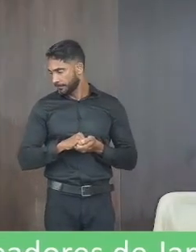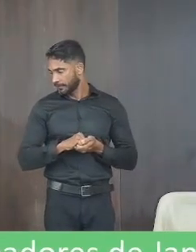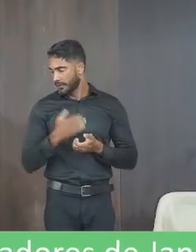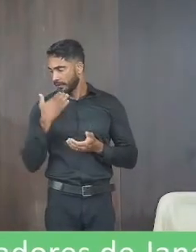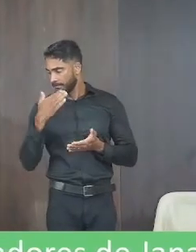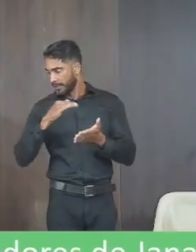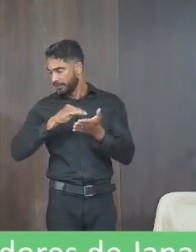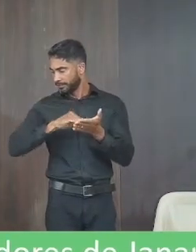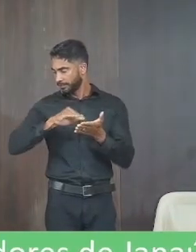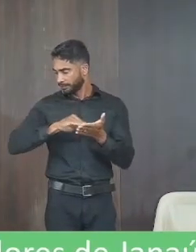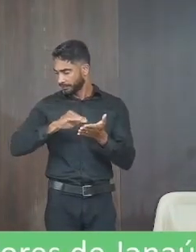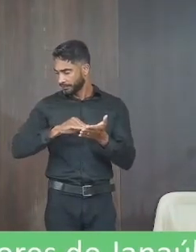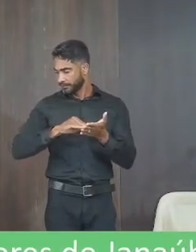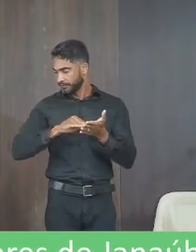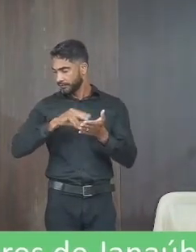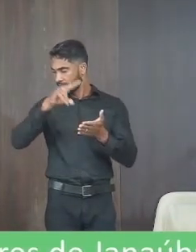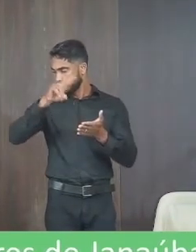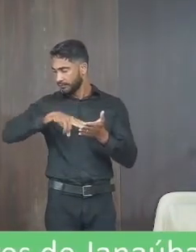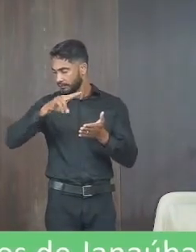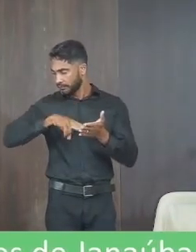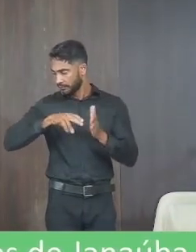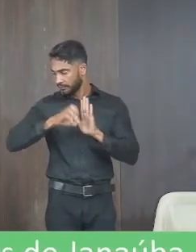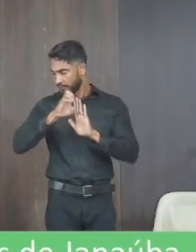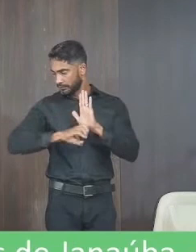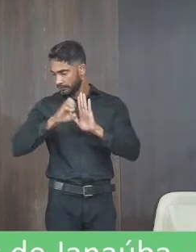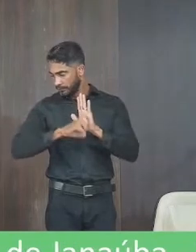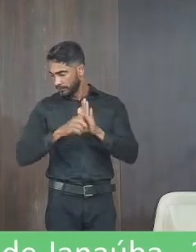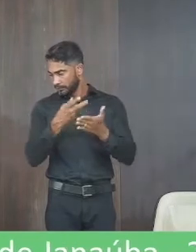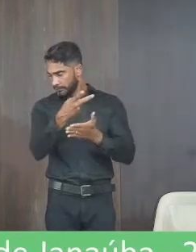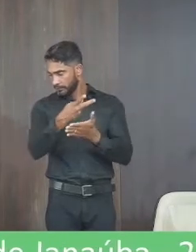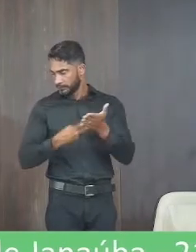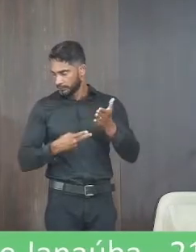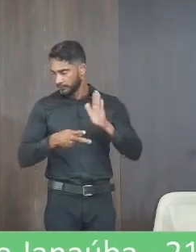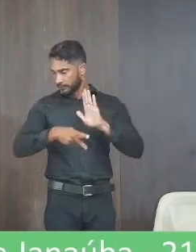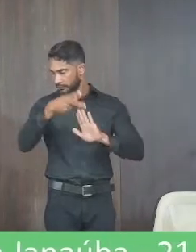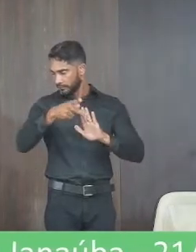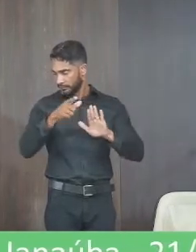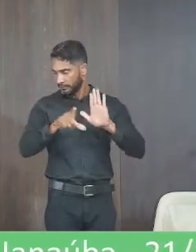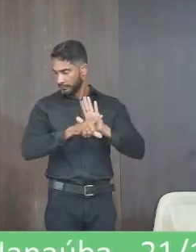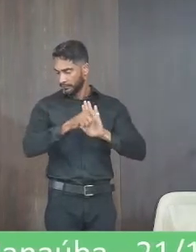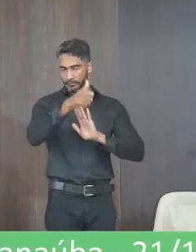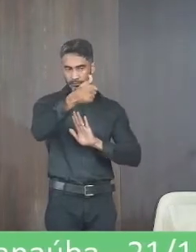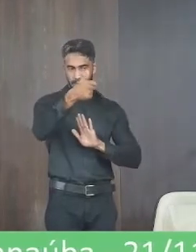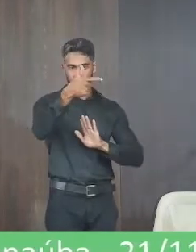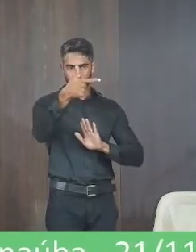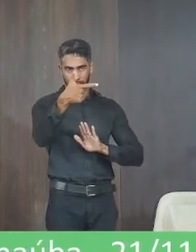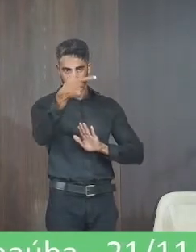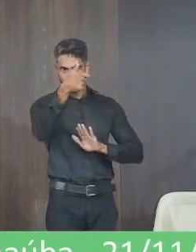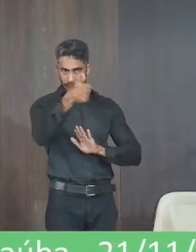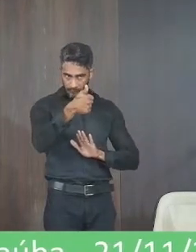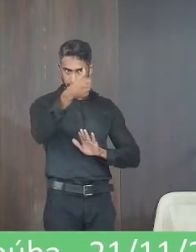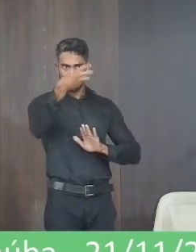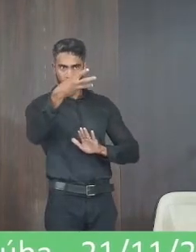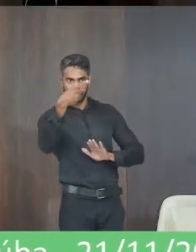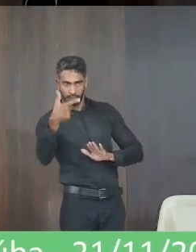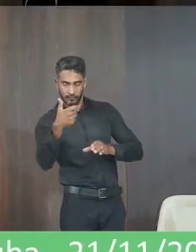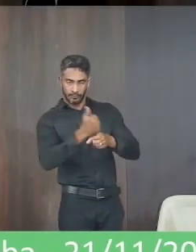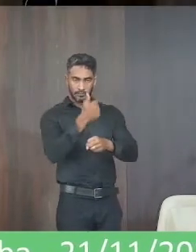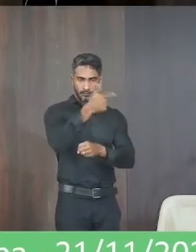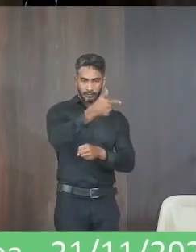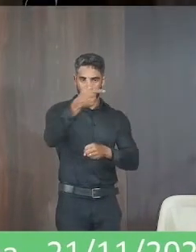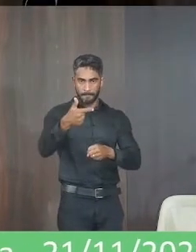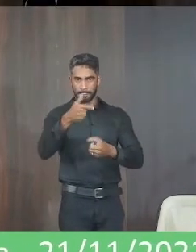Solicito ao seu secretário que seja realizada a leitura da emenda e do parecer que acompanha o Projeto de Lei 132-2022